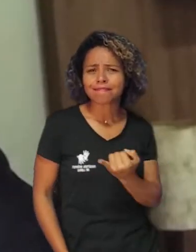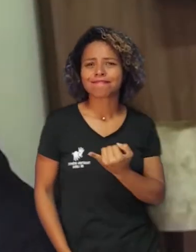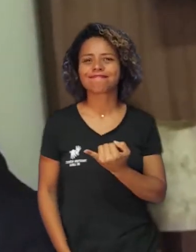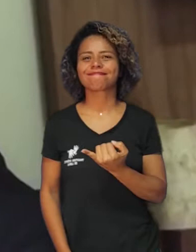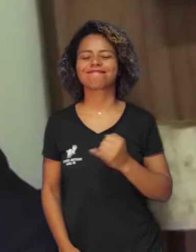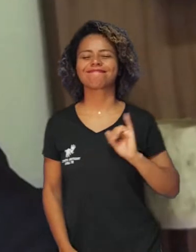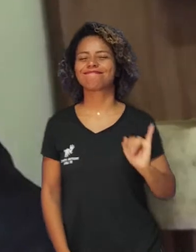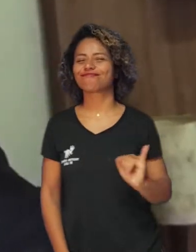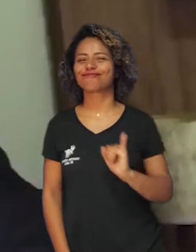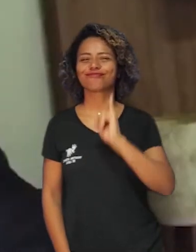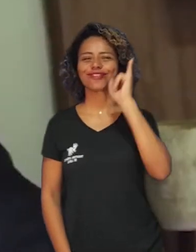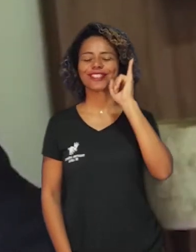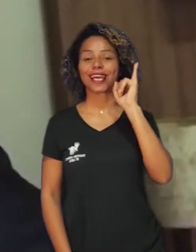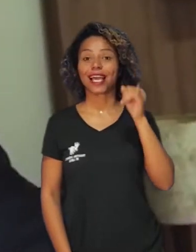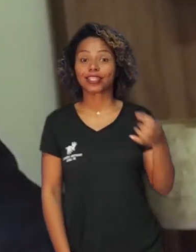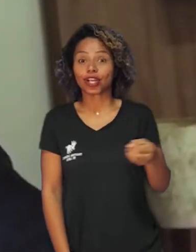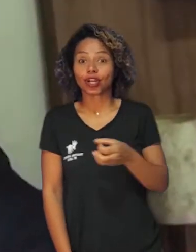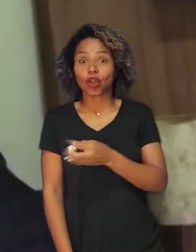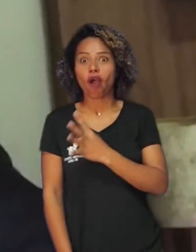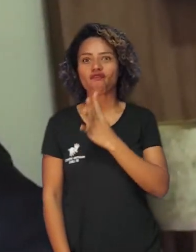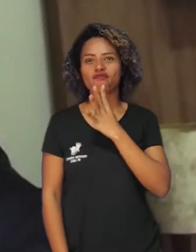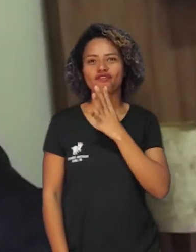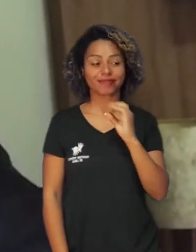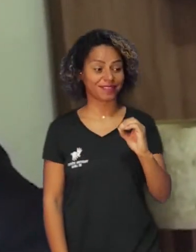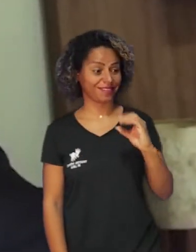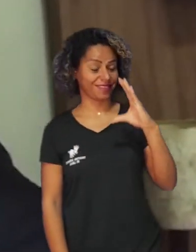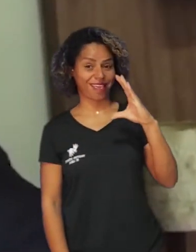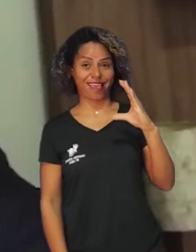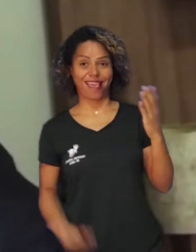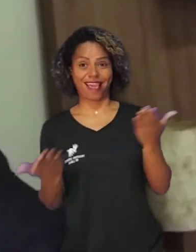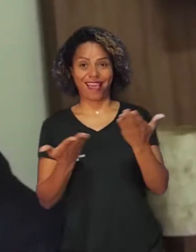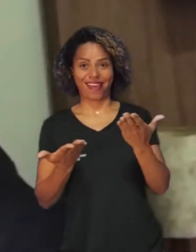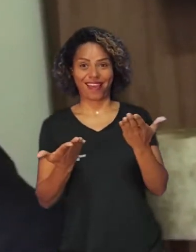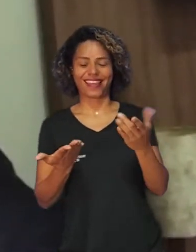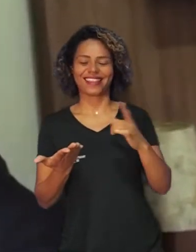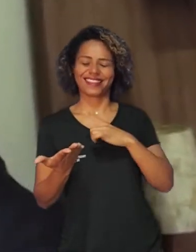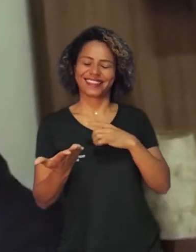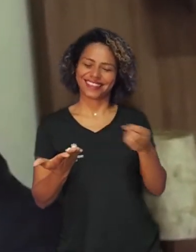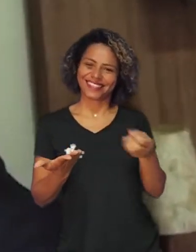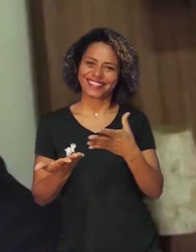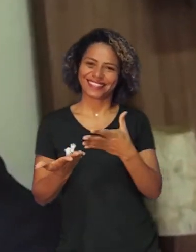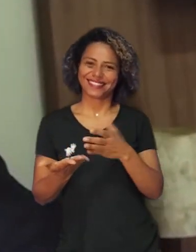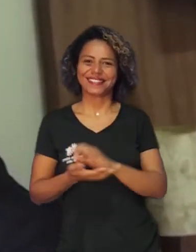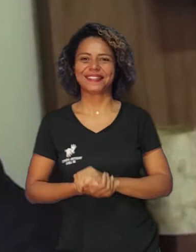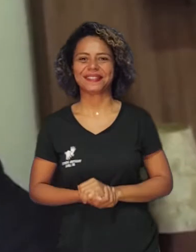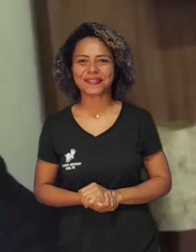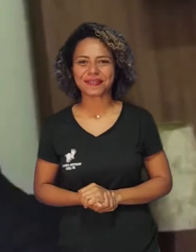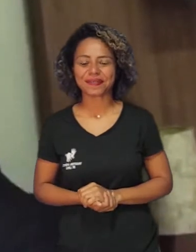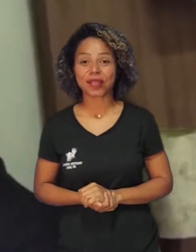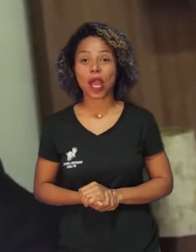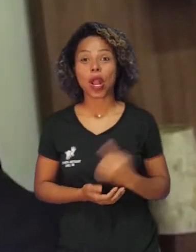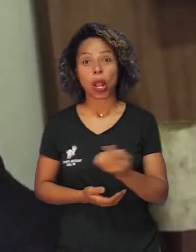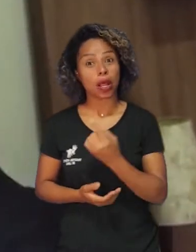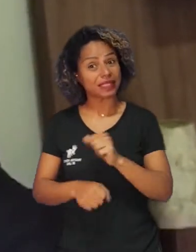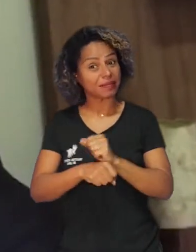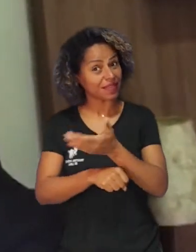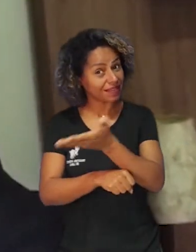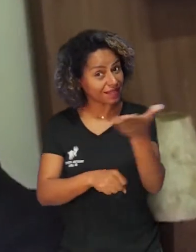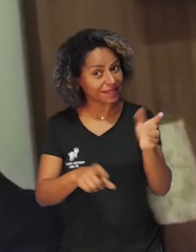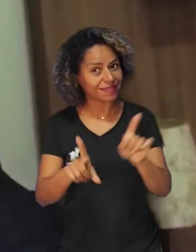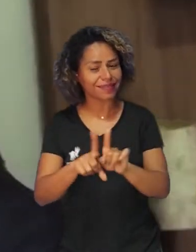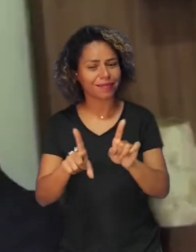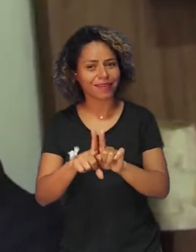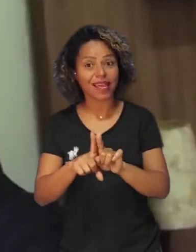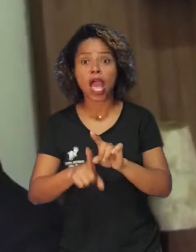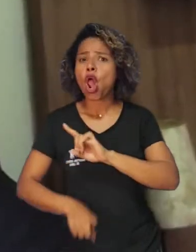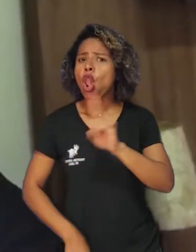uma grande oportunidade para atualizar os conhecimentos do que a ciência vem produzindo de melhor. Contamos com todos vocês. Não se